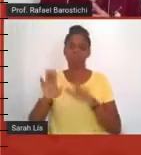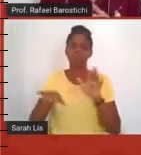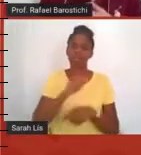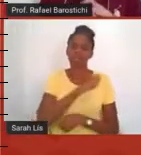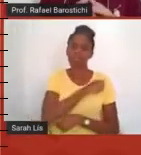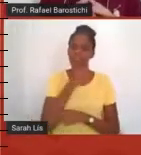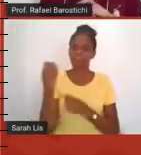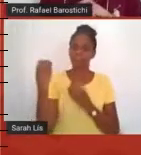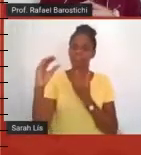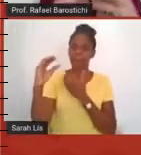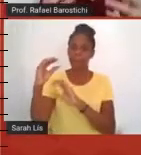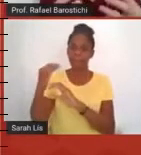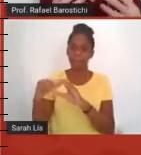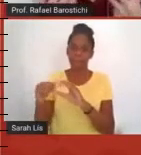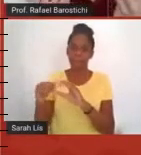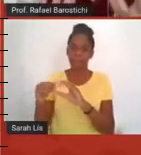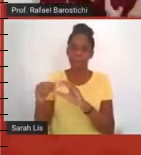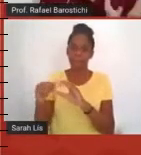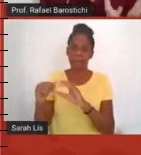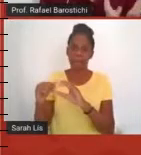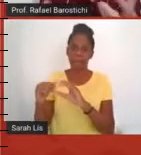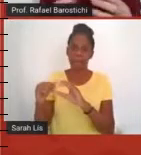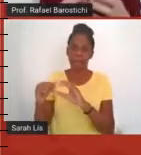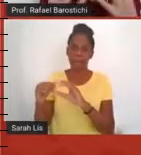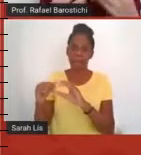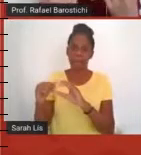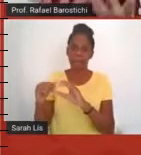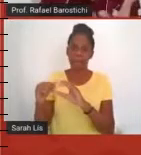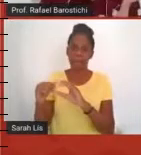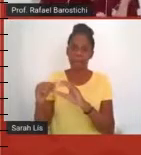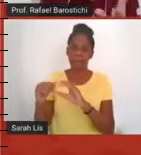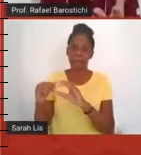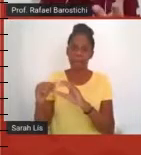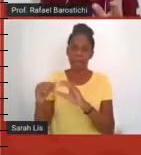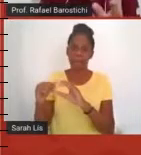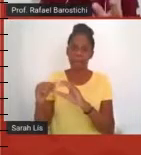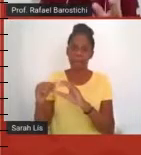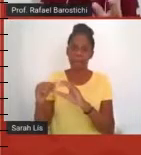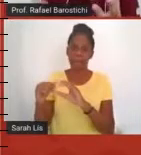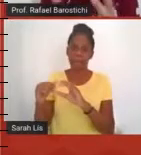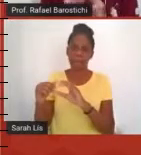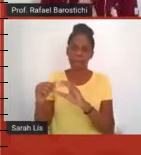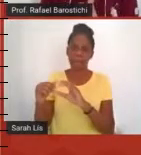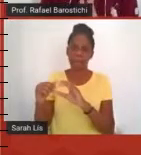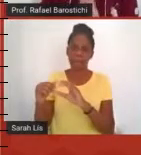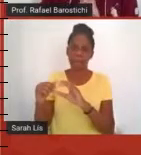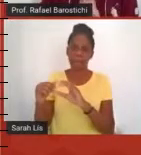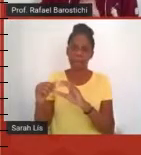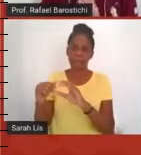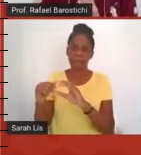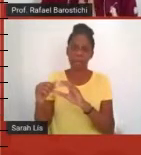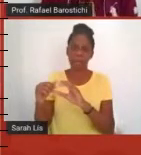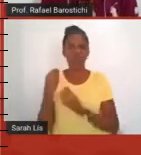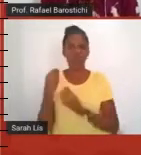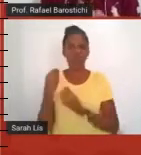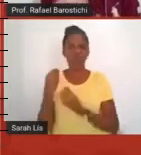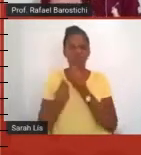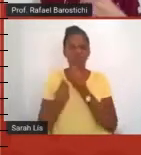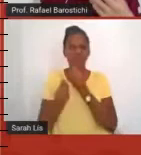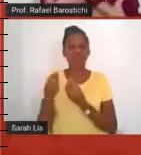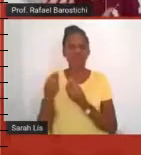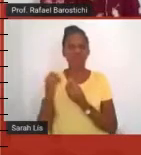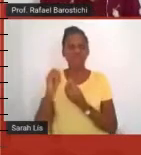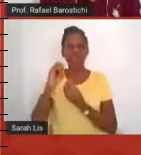imaginávamos o quão, o quanto isso faria de sucesso mesmo entre os alunos.